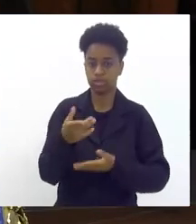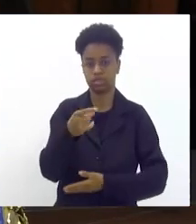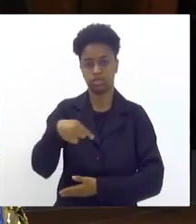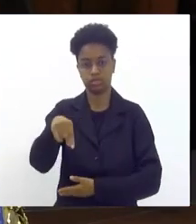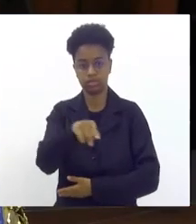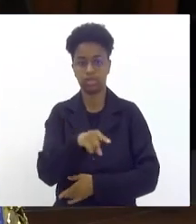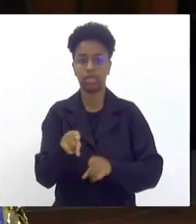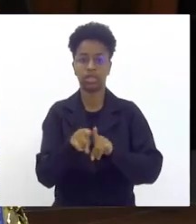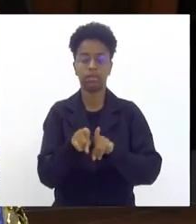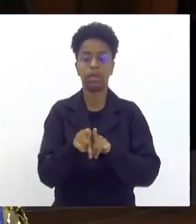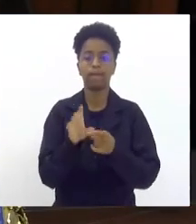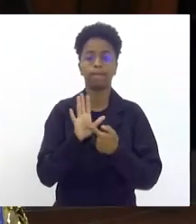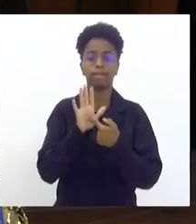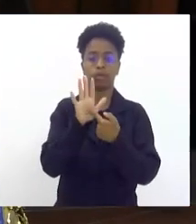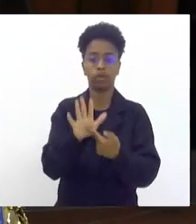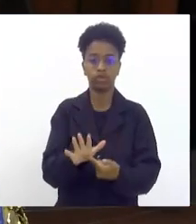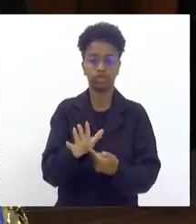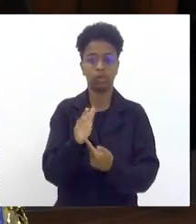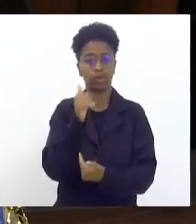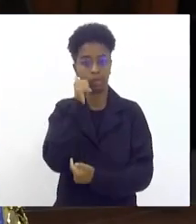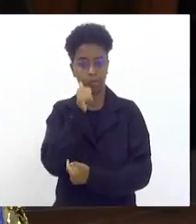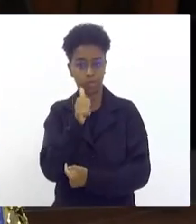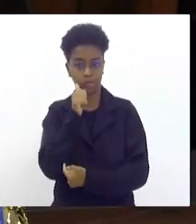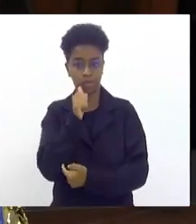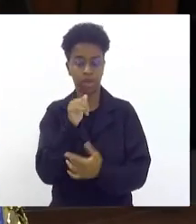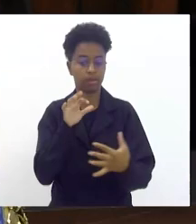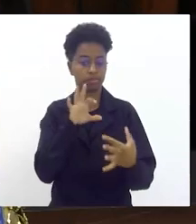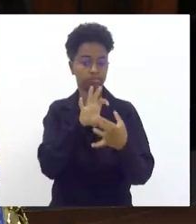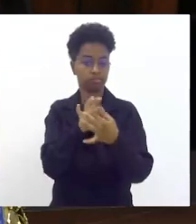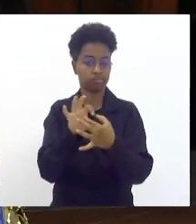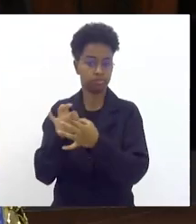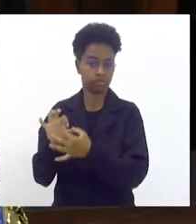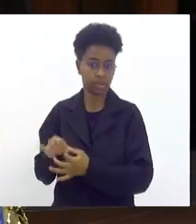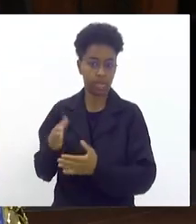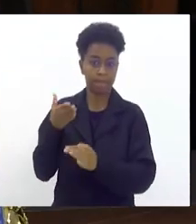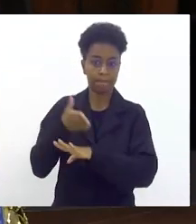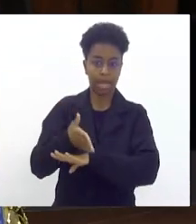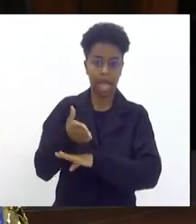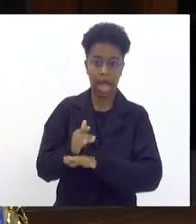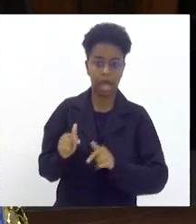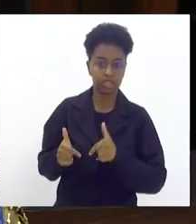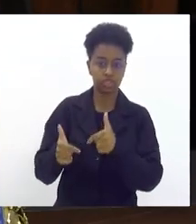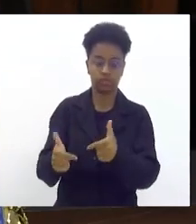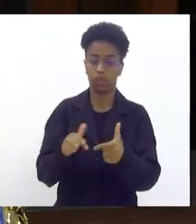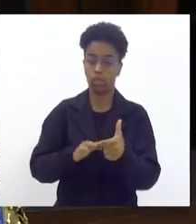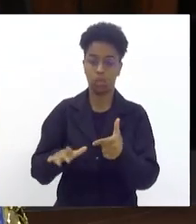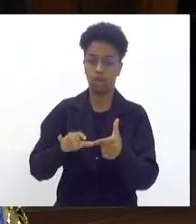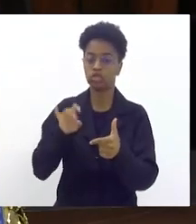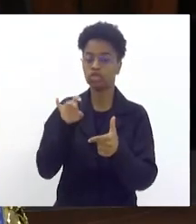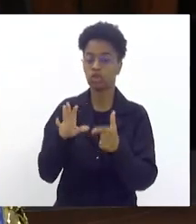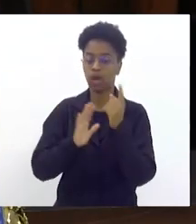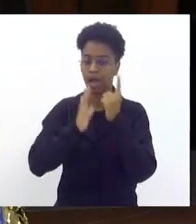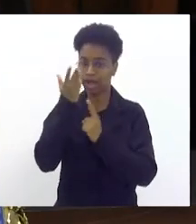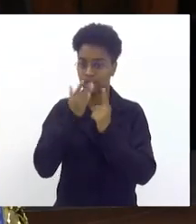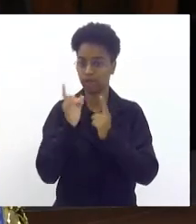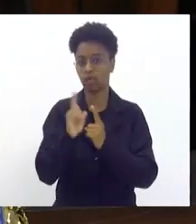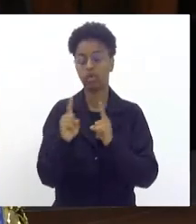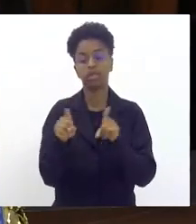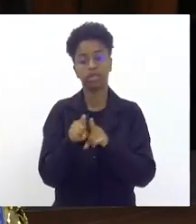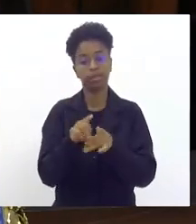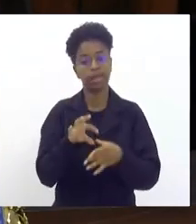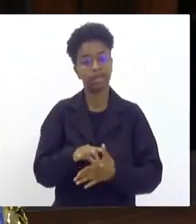colocando aqui de frente as mulheres como participação ativa não só do carnaval mas como